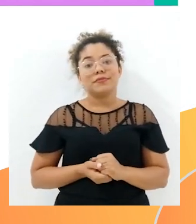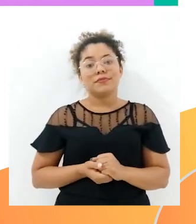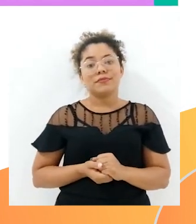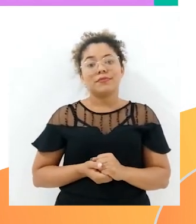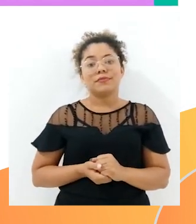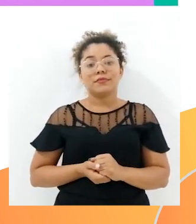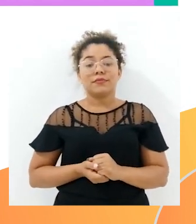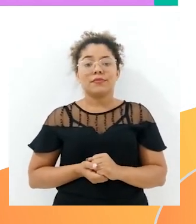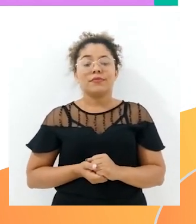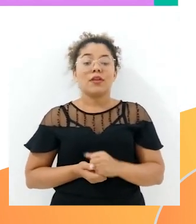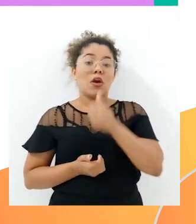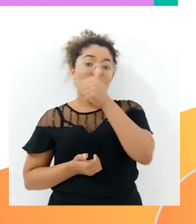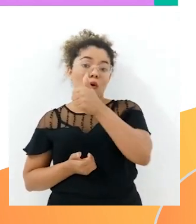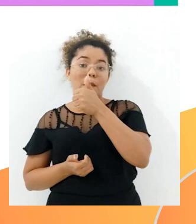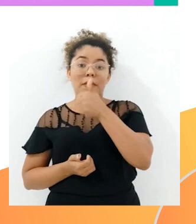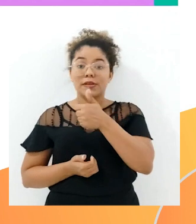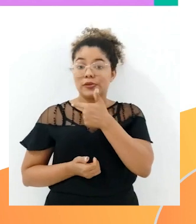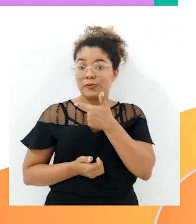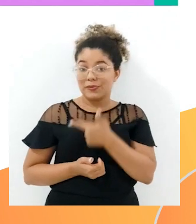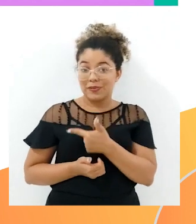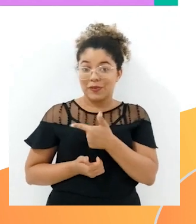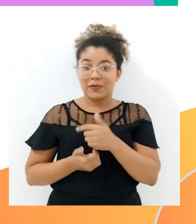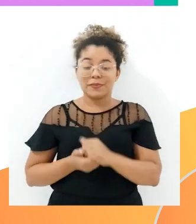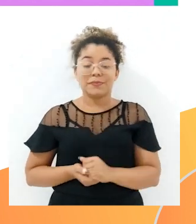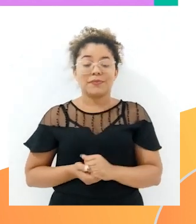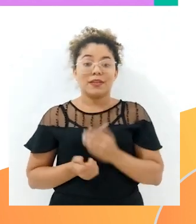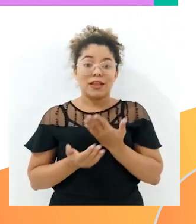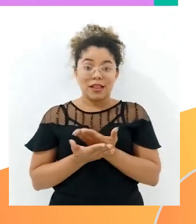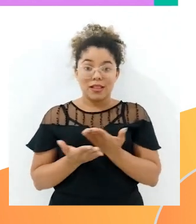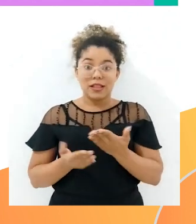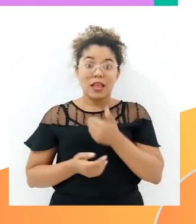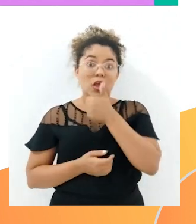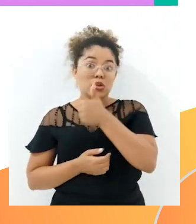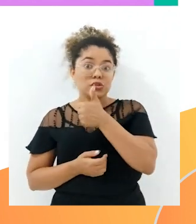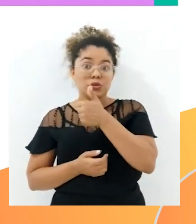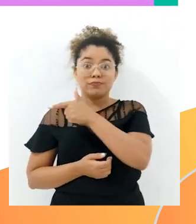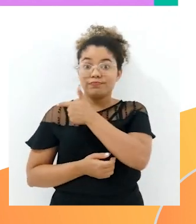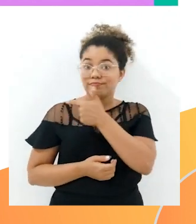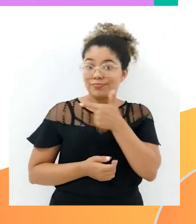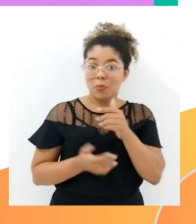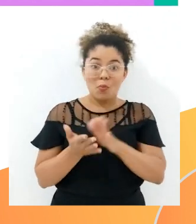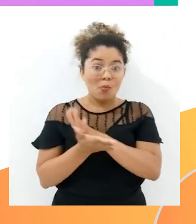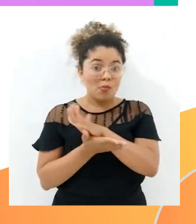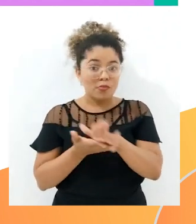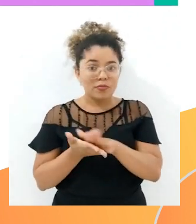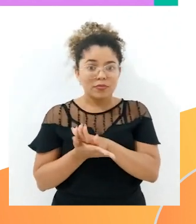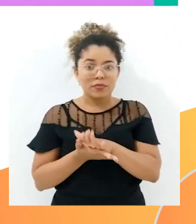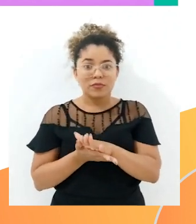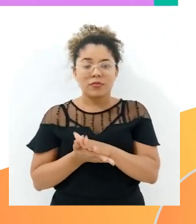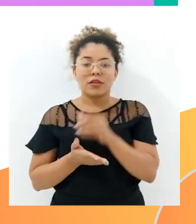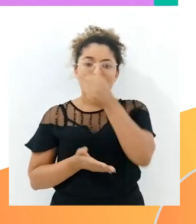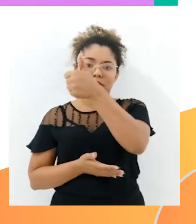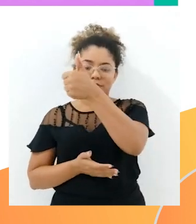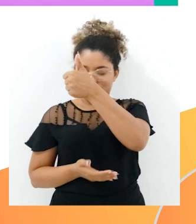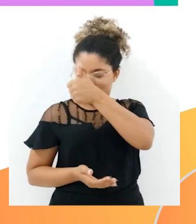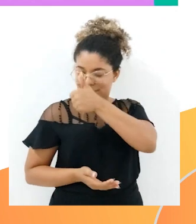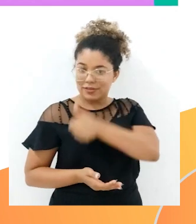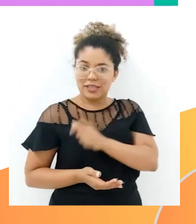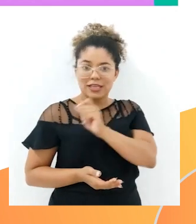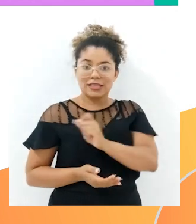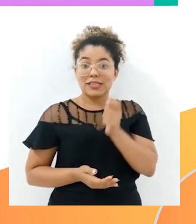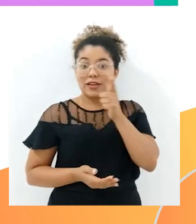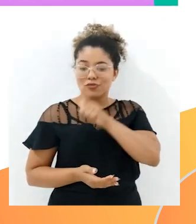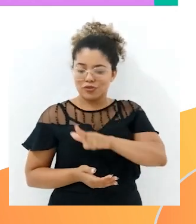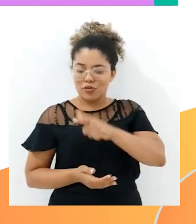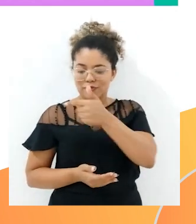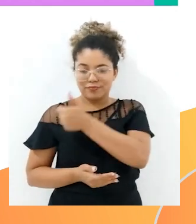1 mais 1, 2. E esse 1 que não tem ninguém aqui que está sozinho, eu simplesmente baixo